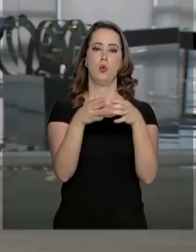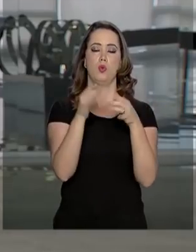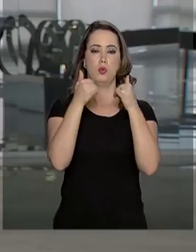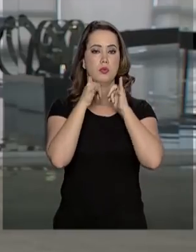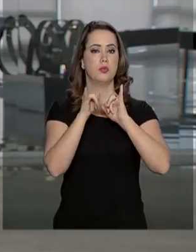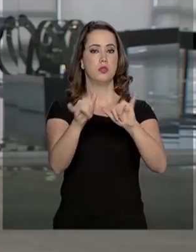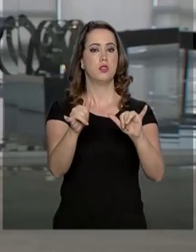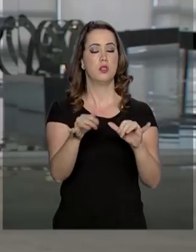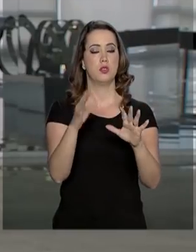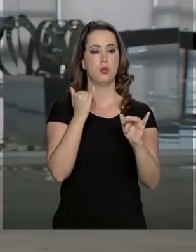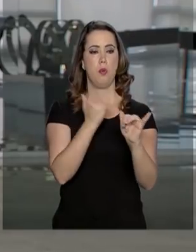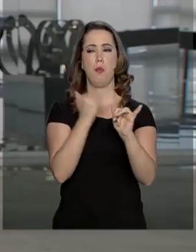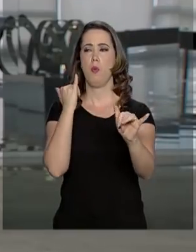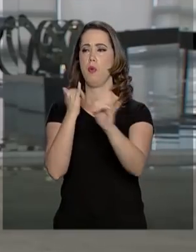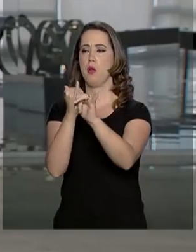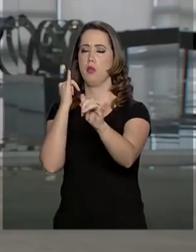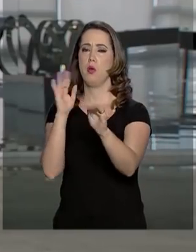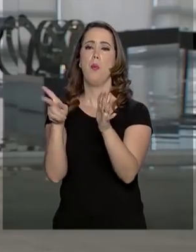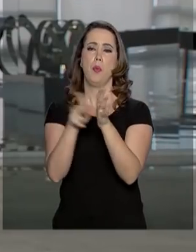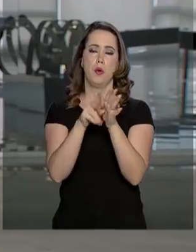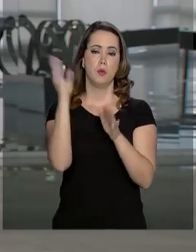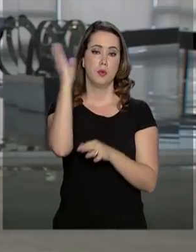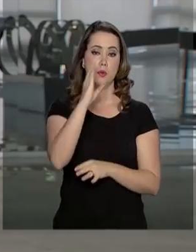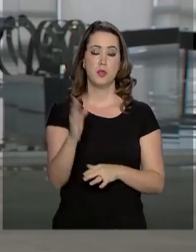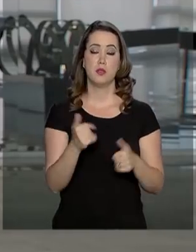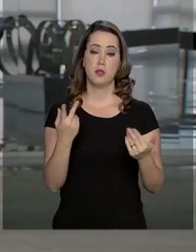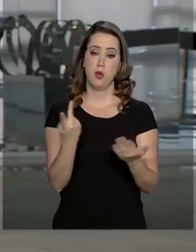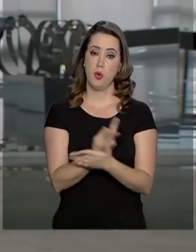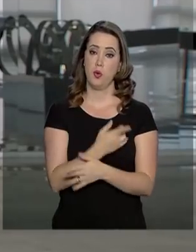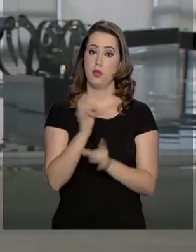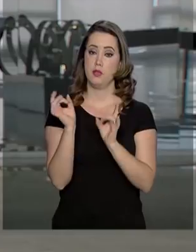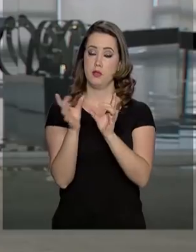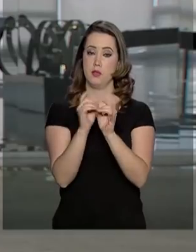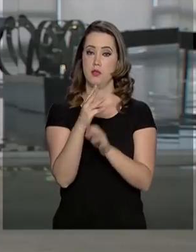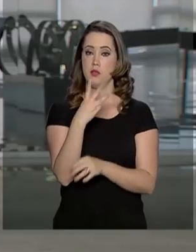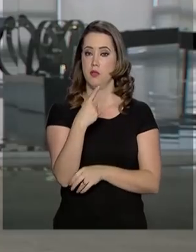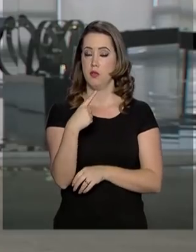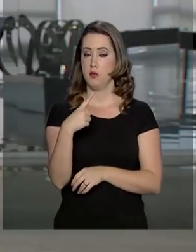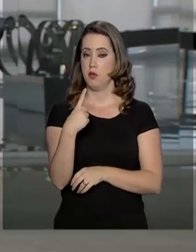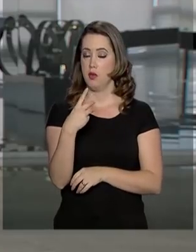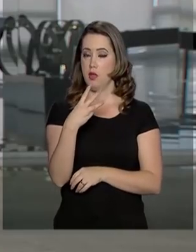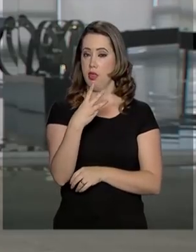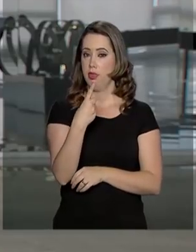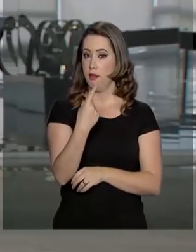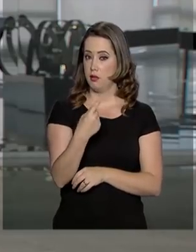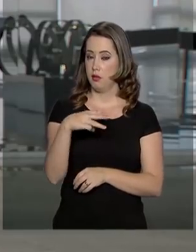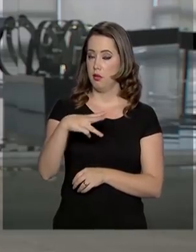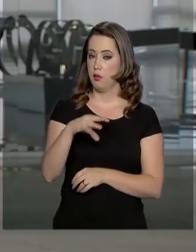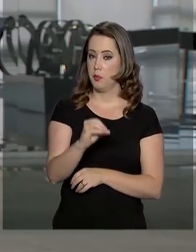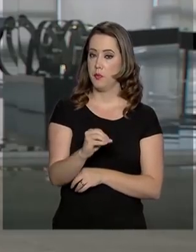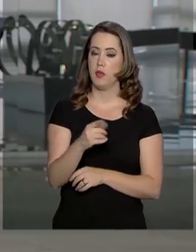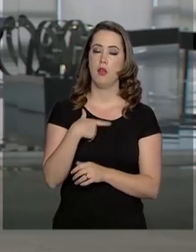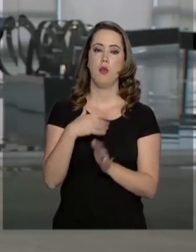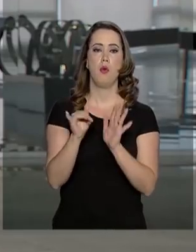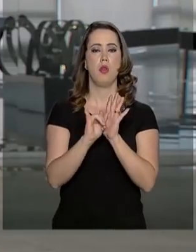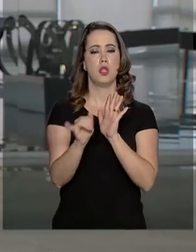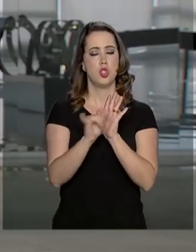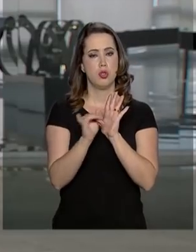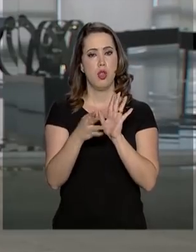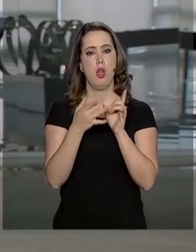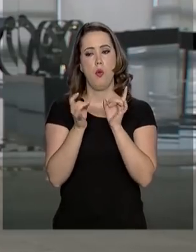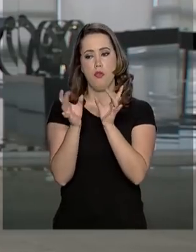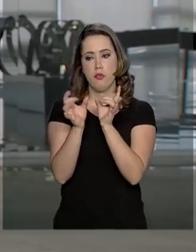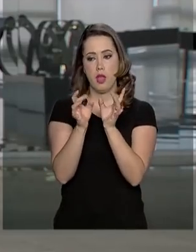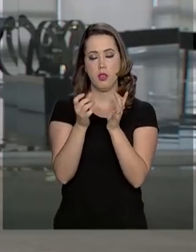sistema interligado nacional. Esse leilão, então, será realizado no dia 31 de maio, por meio de sistema eletrônico, será